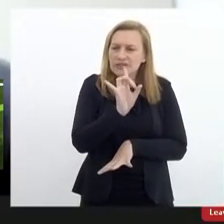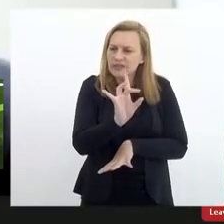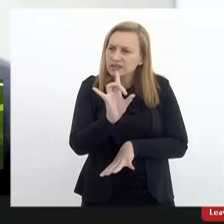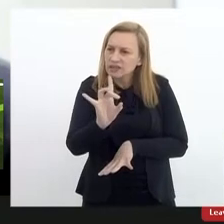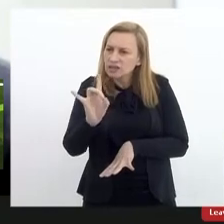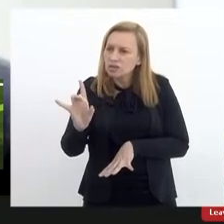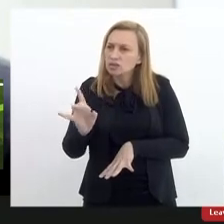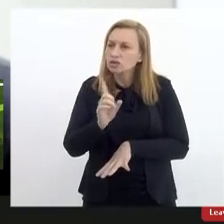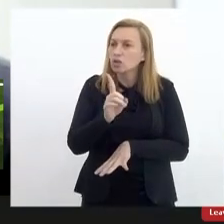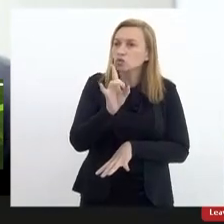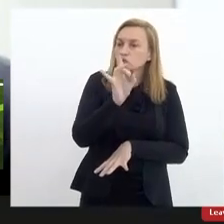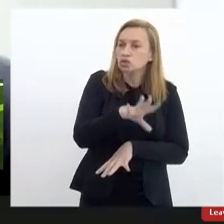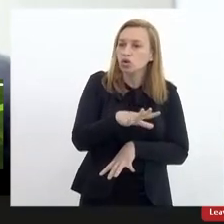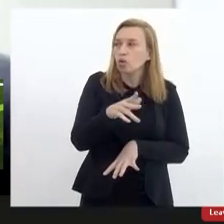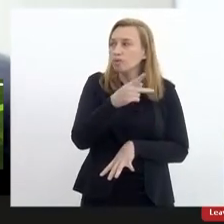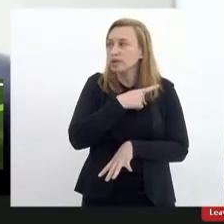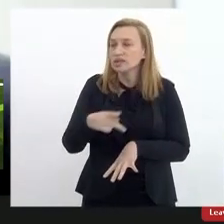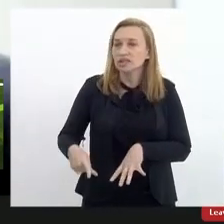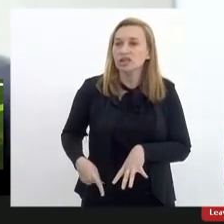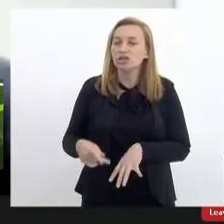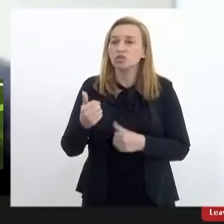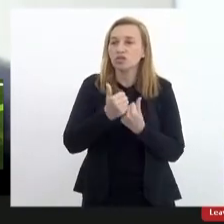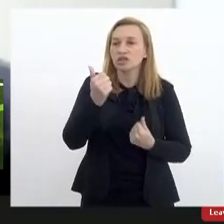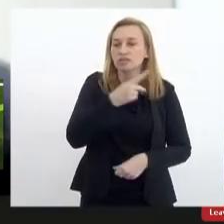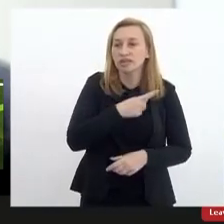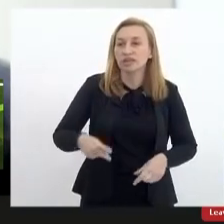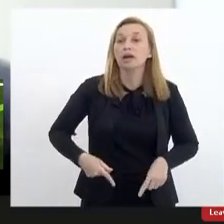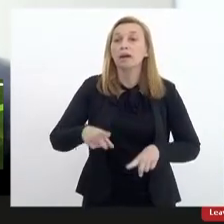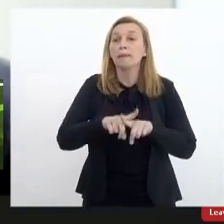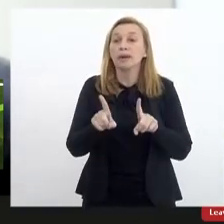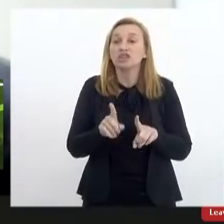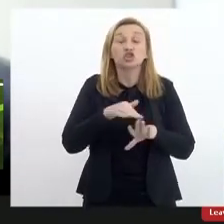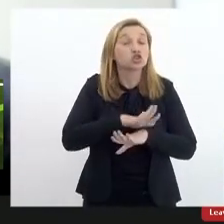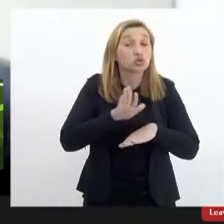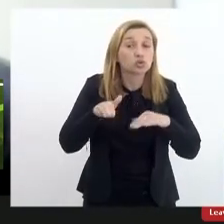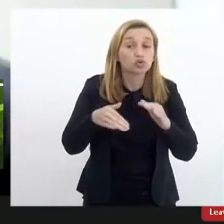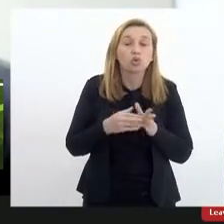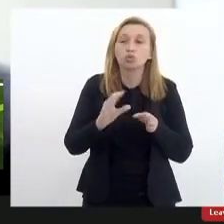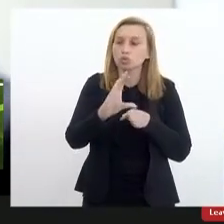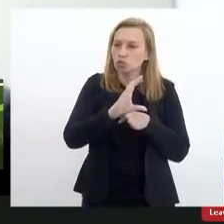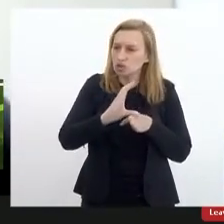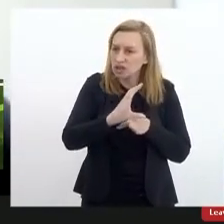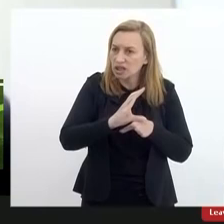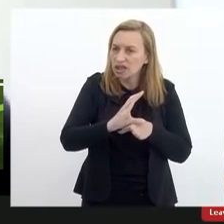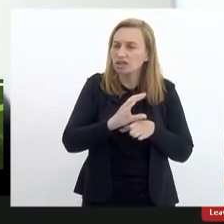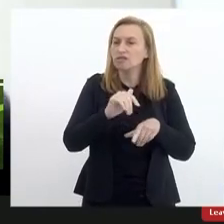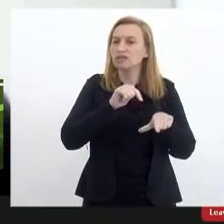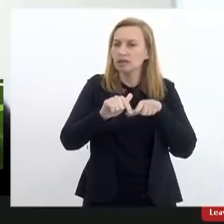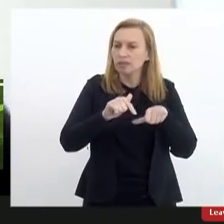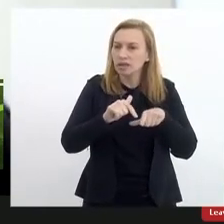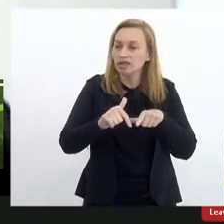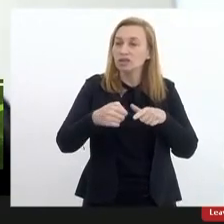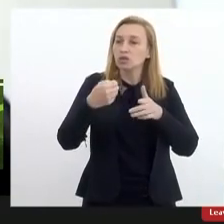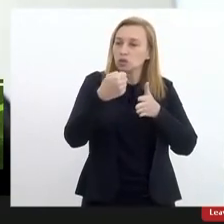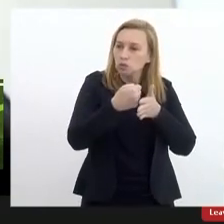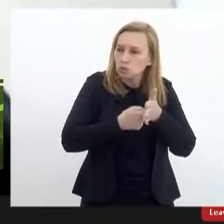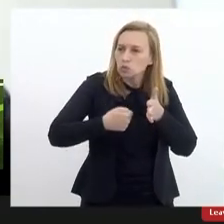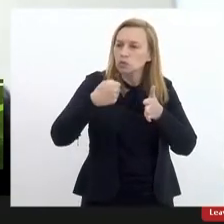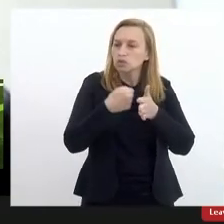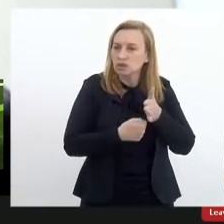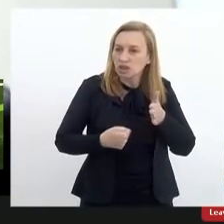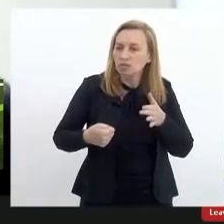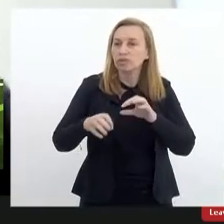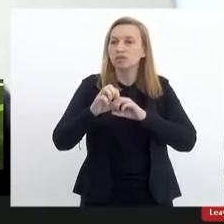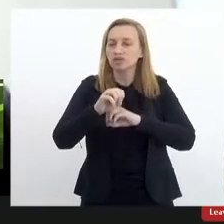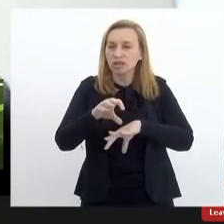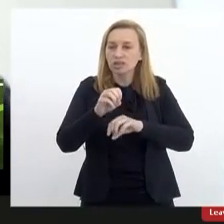não só o presidente o vice-presidente mas todos os conselheiros que vem trabalhando arduamente pela educação